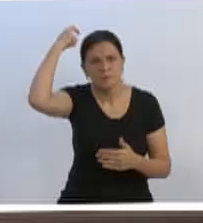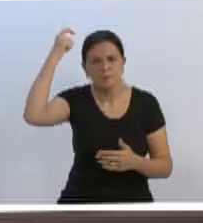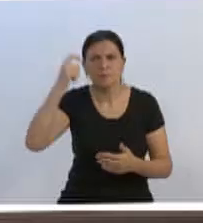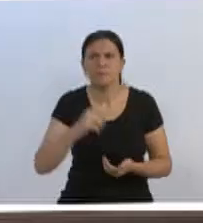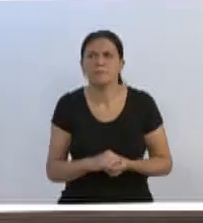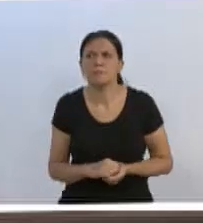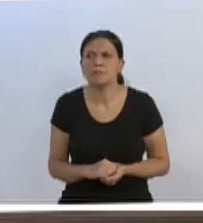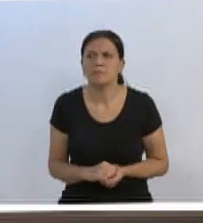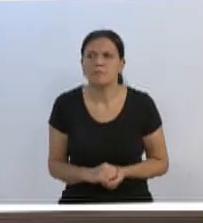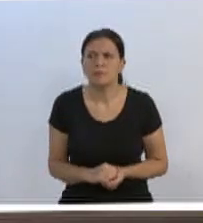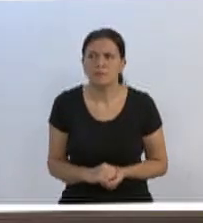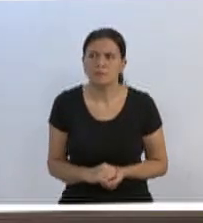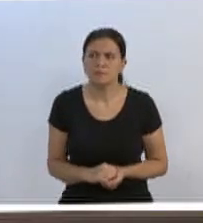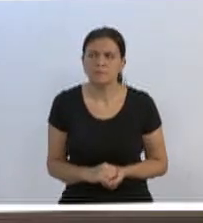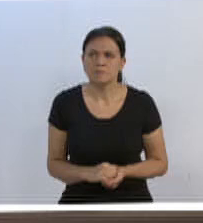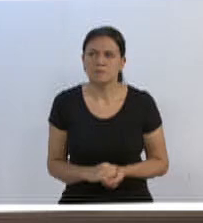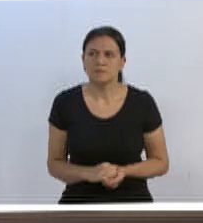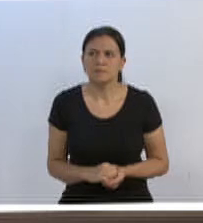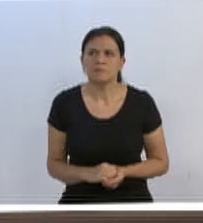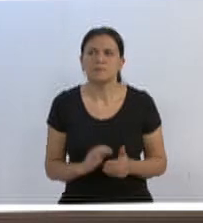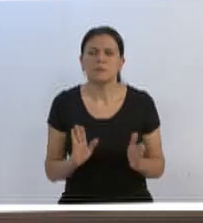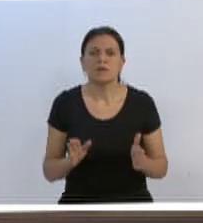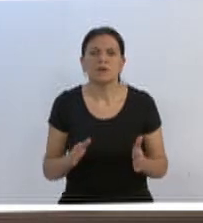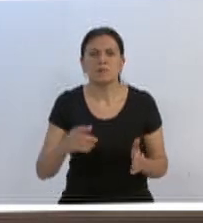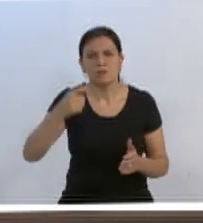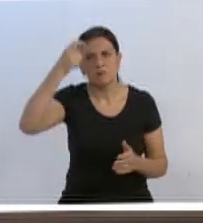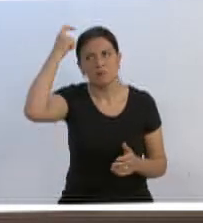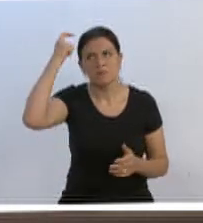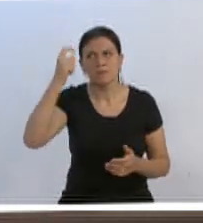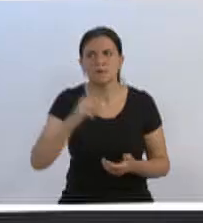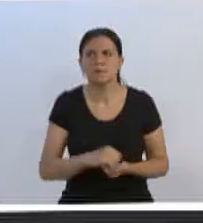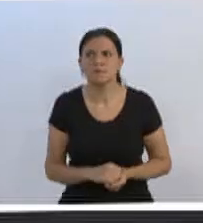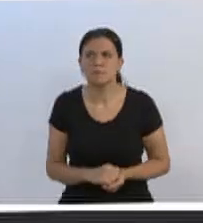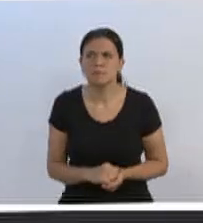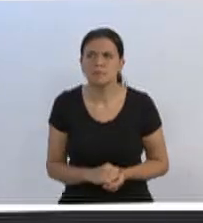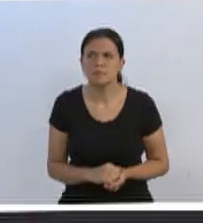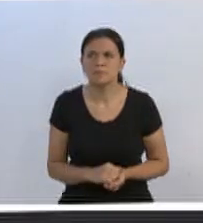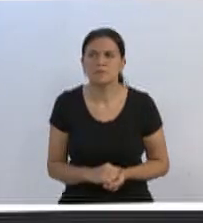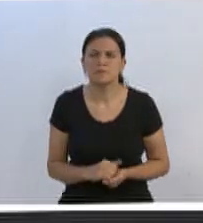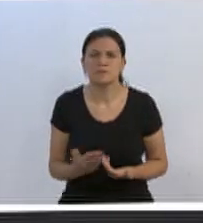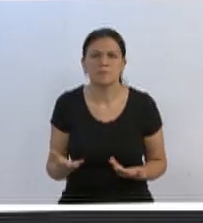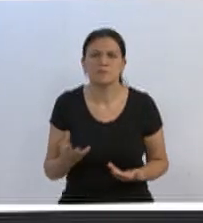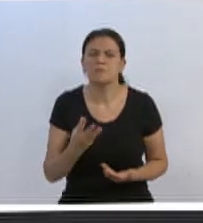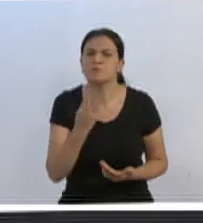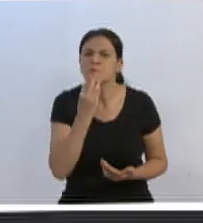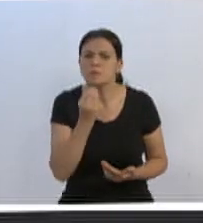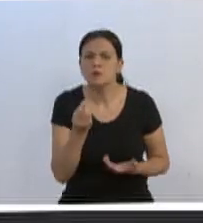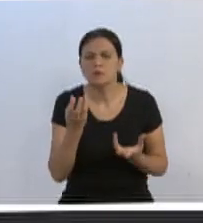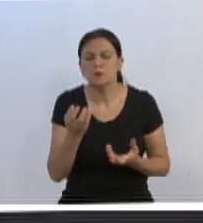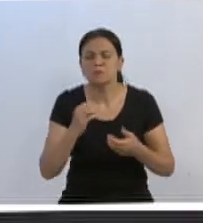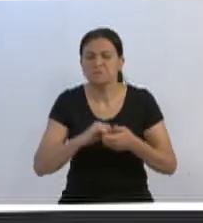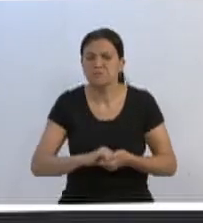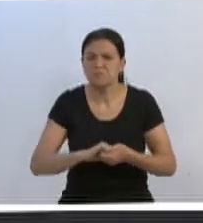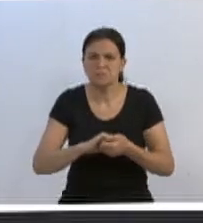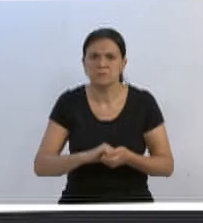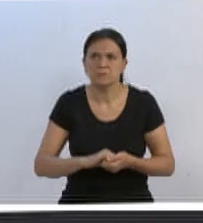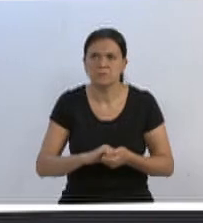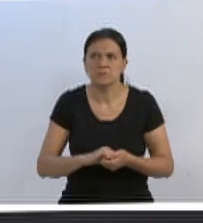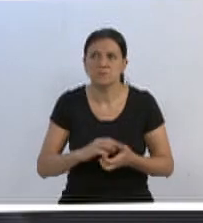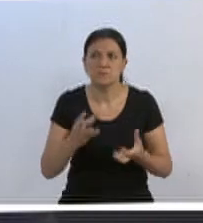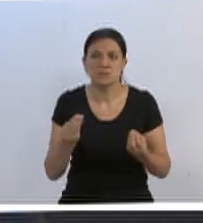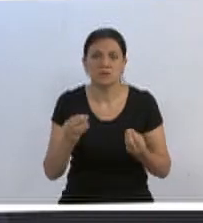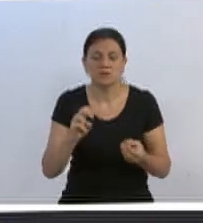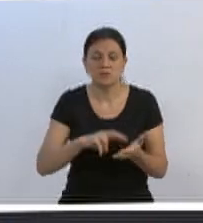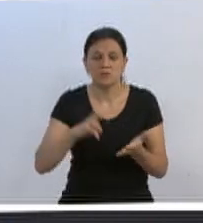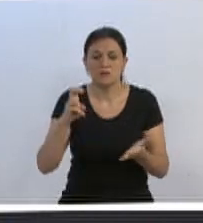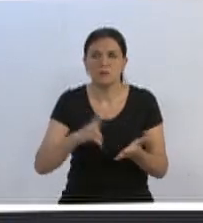Vimos com autorização do orador e a parte do vereador Adriano Pereira. Vereador Bruno, queria cumprimentá-lo com o vosso pronunciamento. Bastante empolgado,